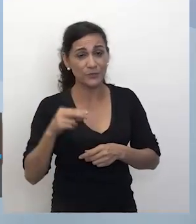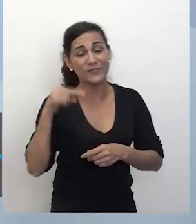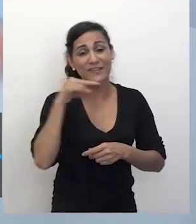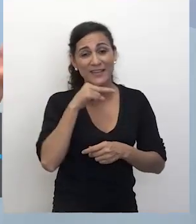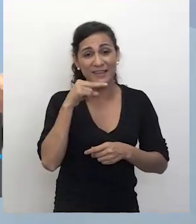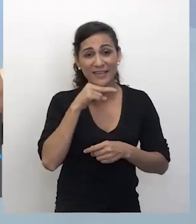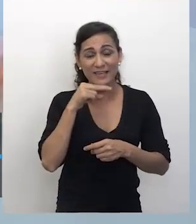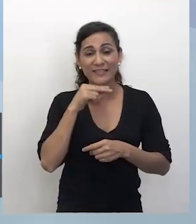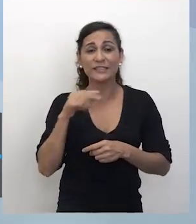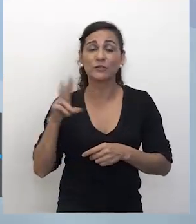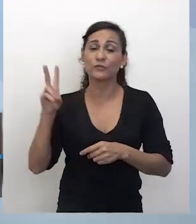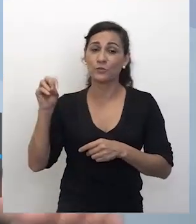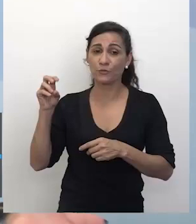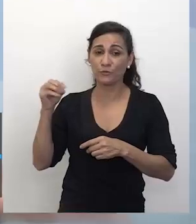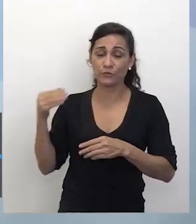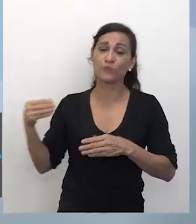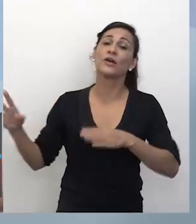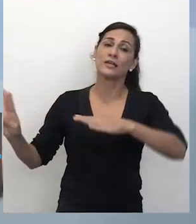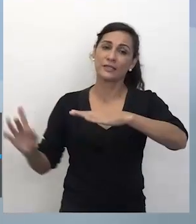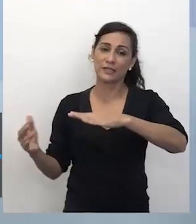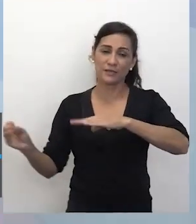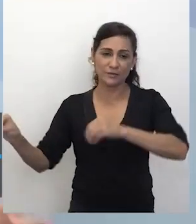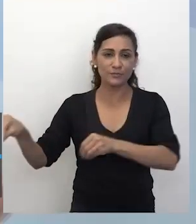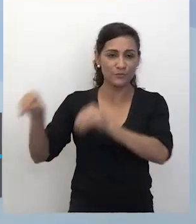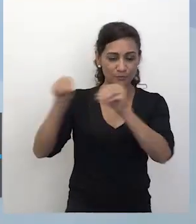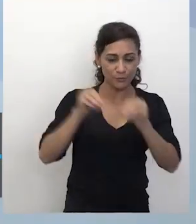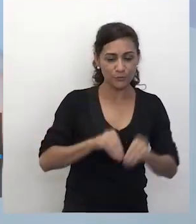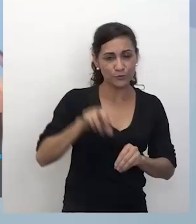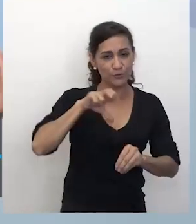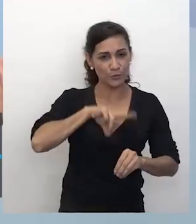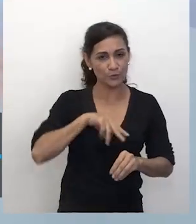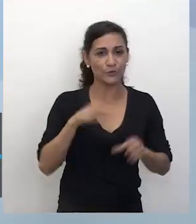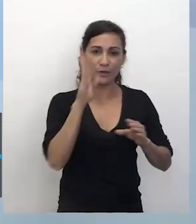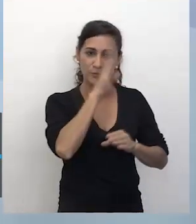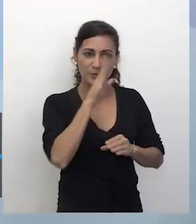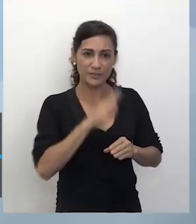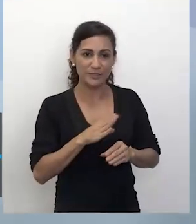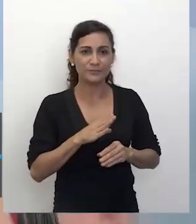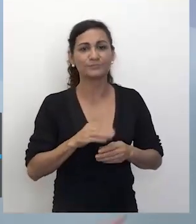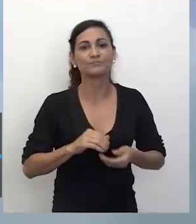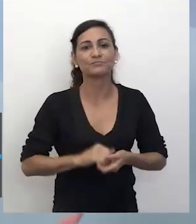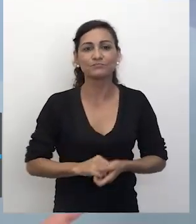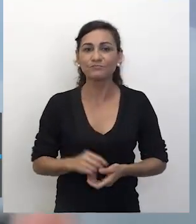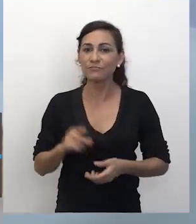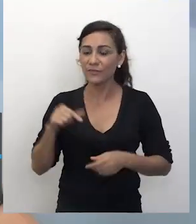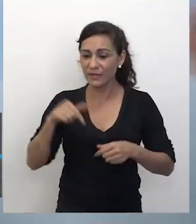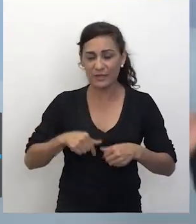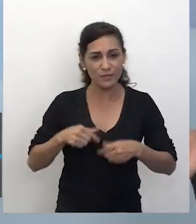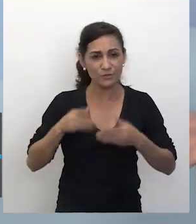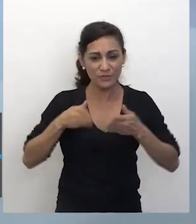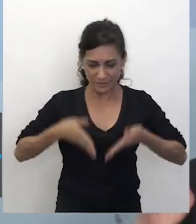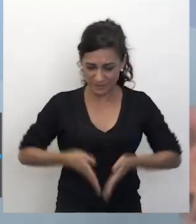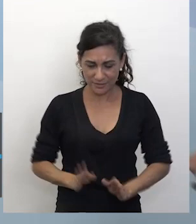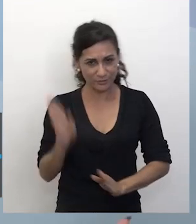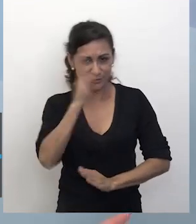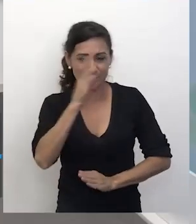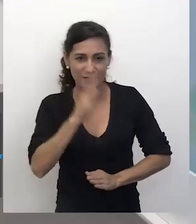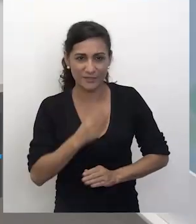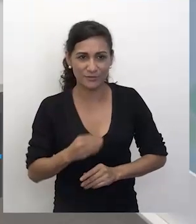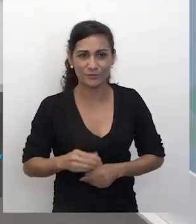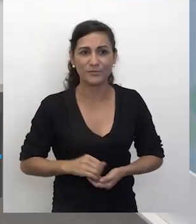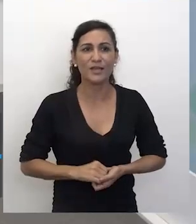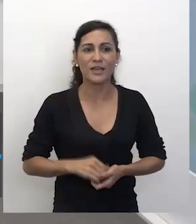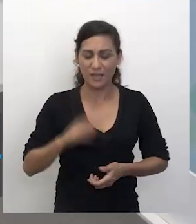meus tios, mas justamente, né? E isso não me faz ser menos brasileira, ao contrário, me faz ser super brasileira, porque eu sou daqui. Exatamente,